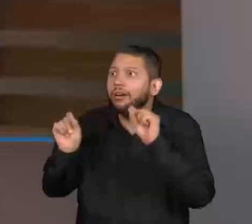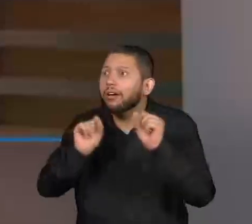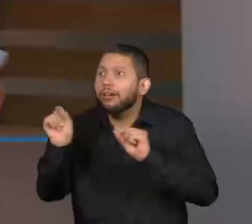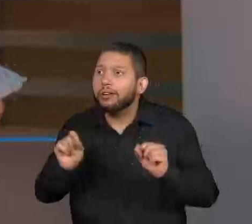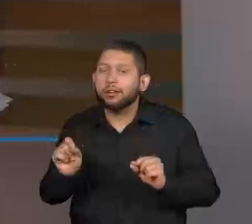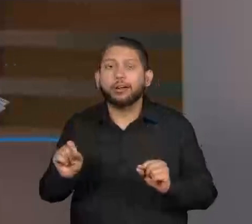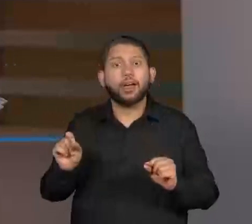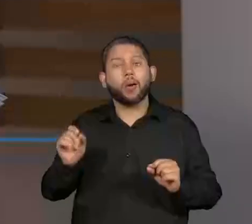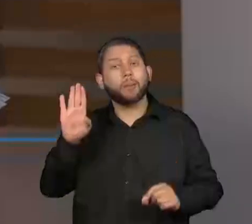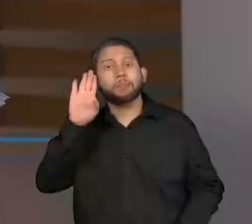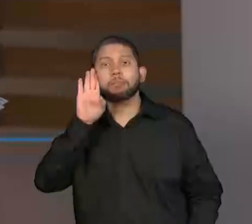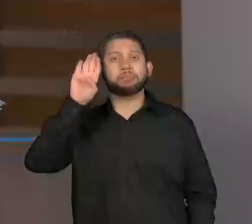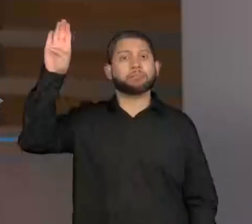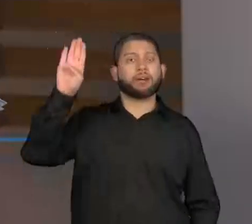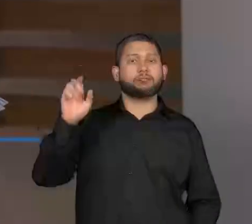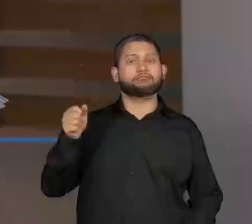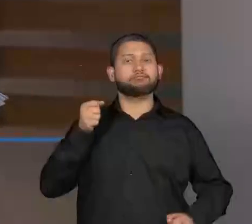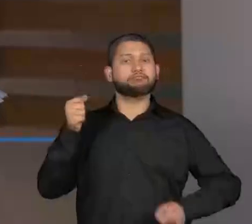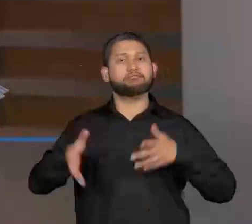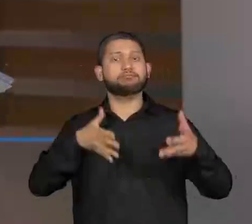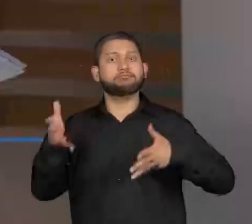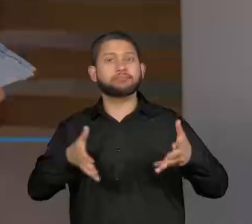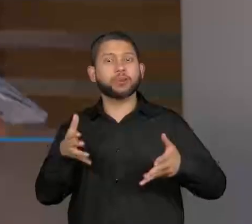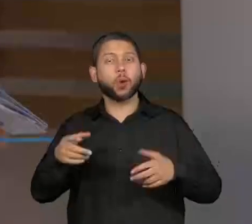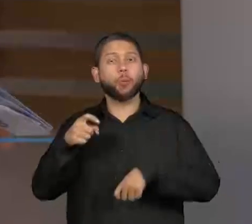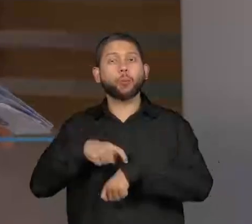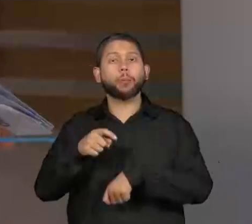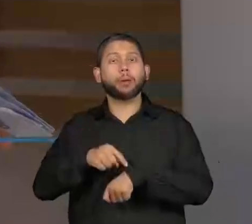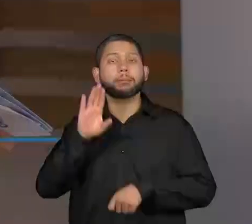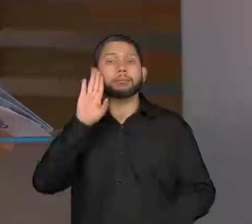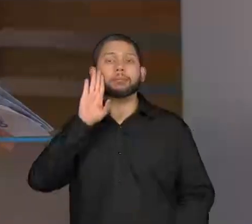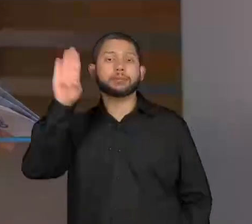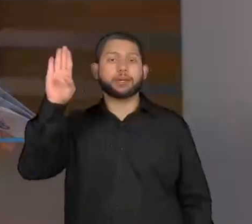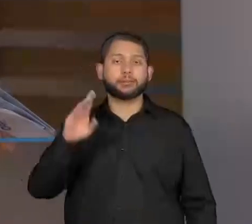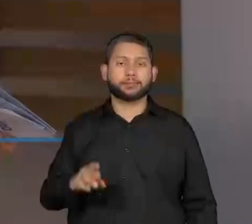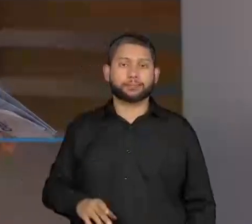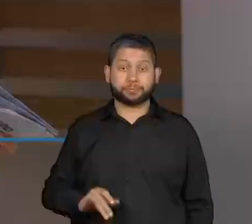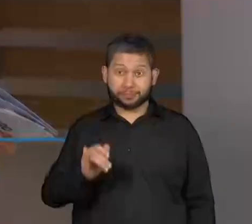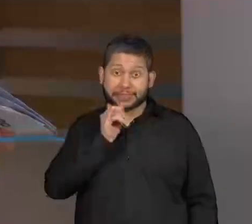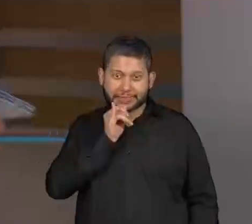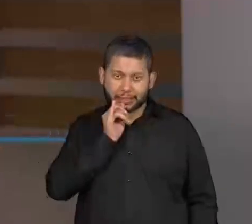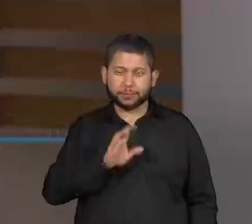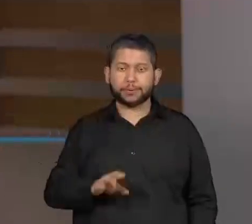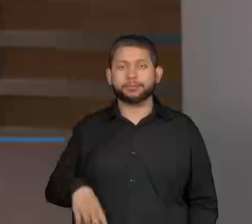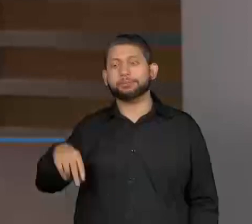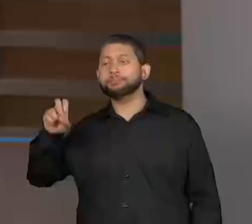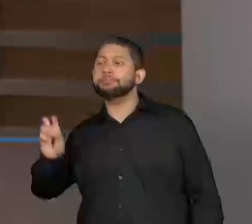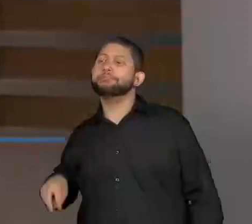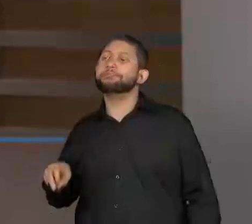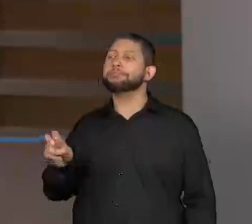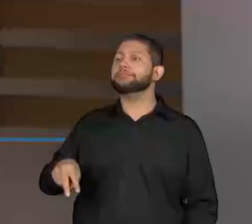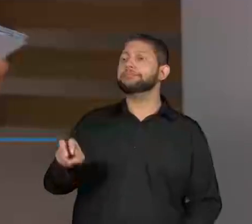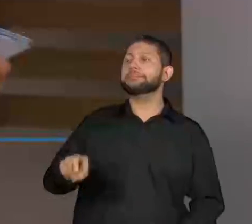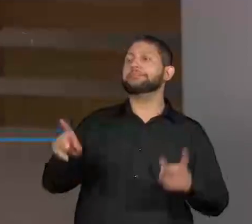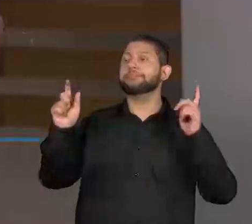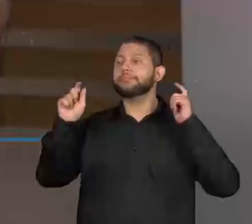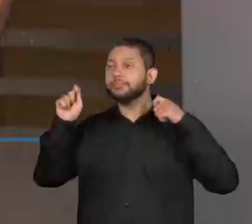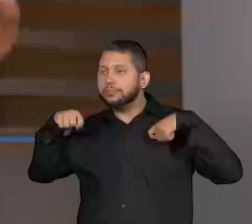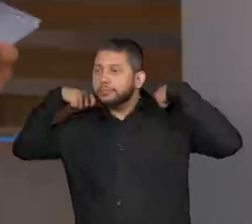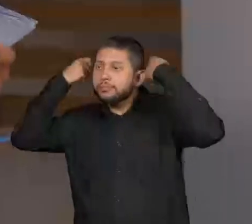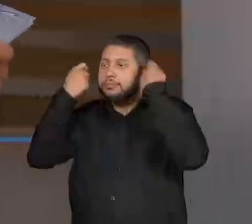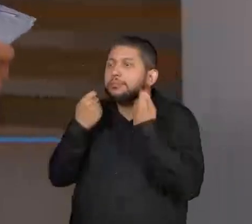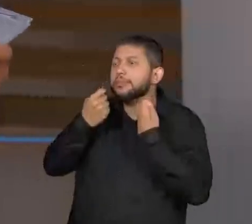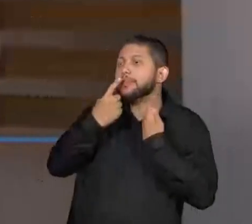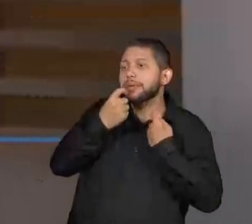É o grande clímax. É quando a chapeuzinho vermelho sai da barriga